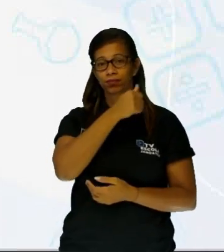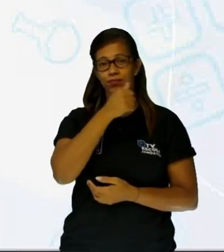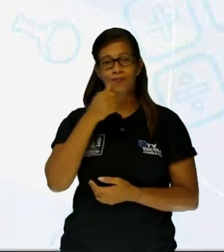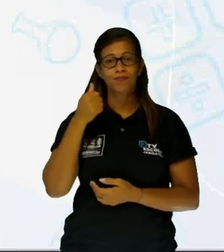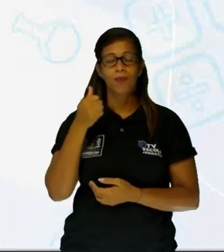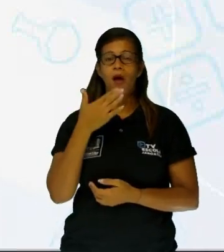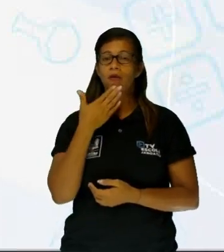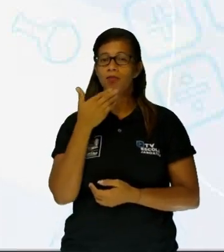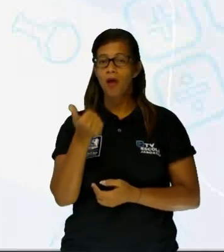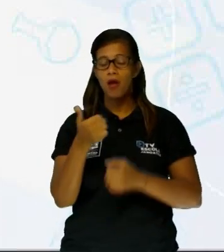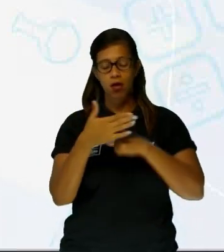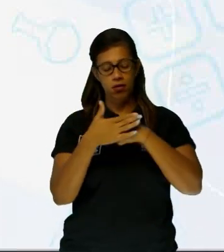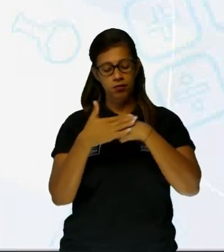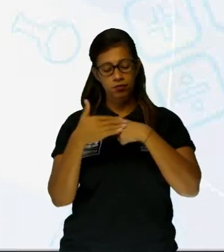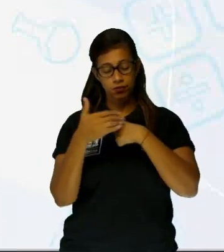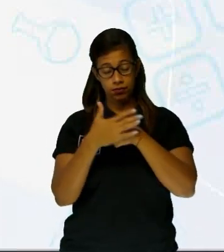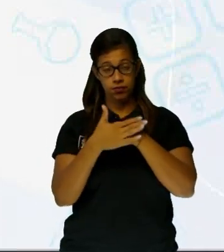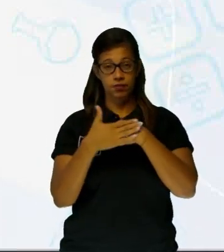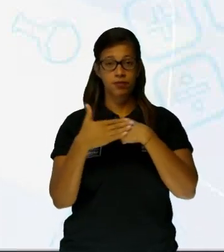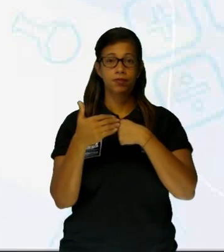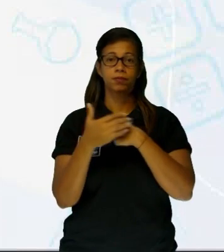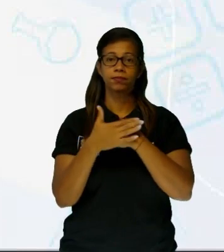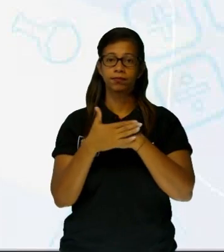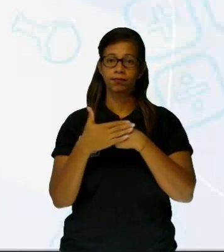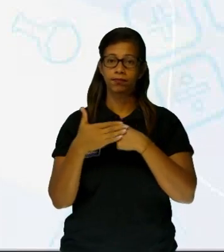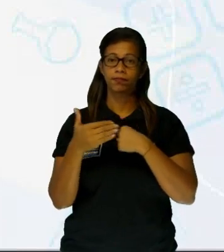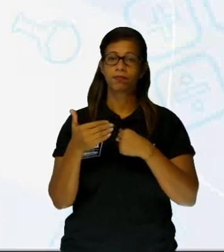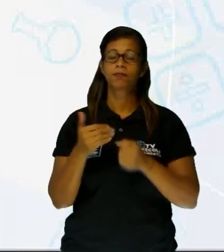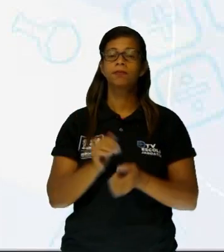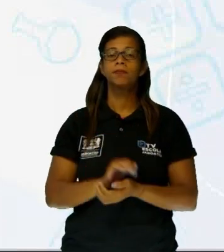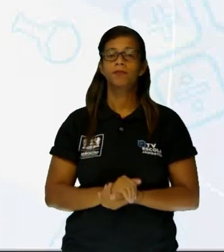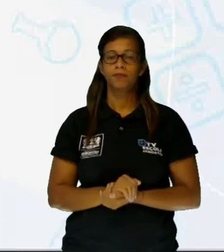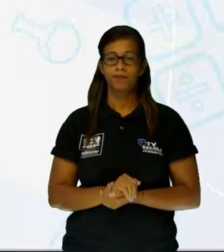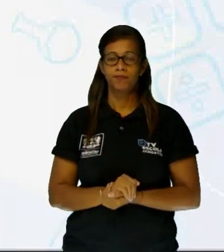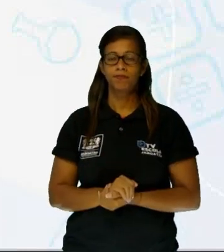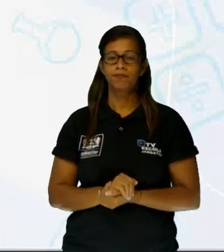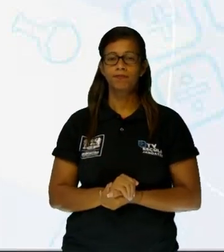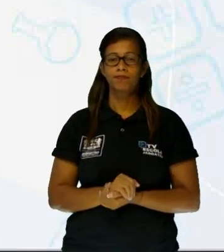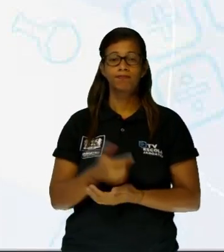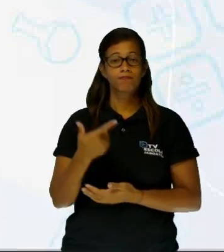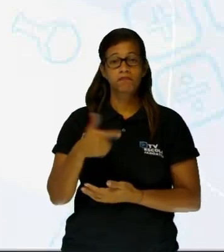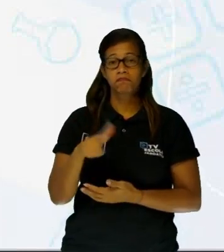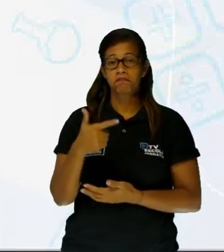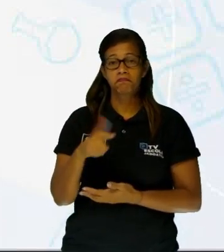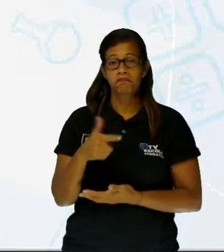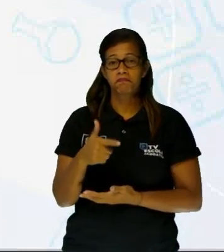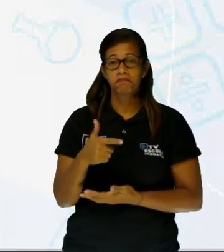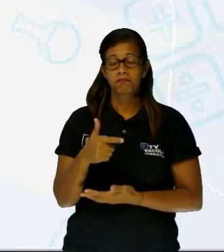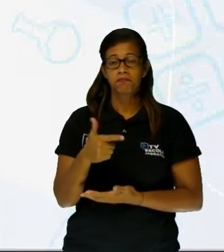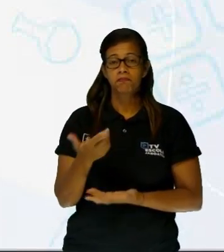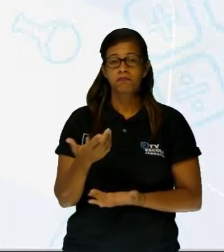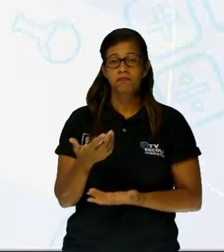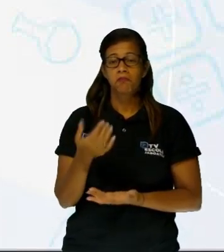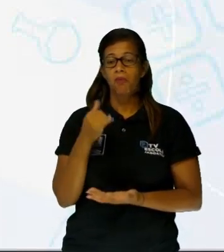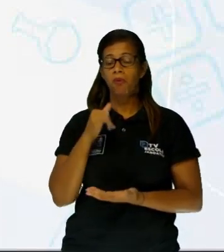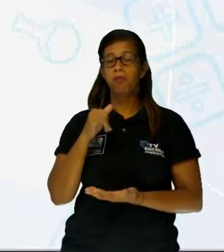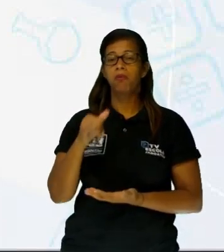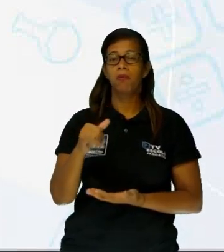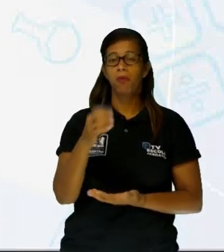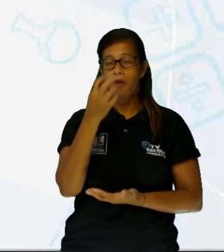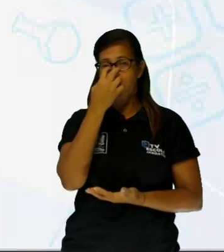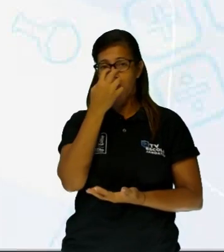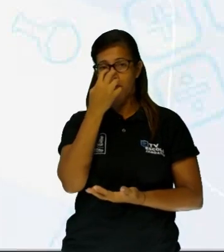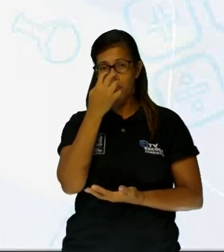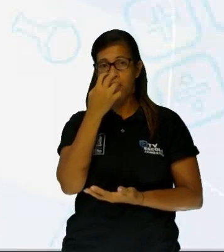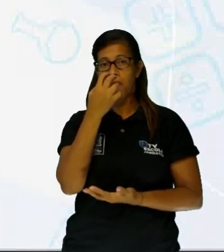aos interesses e conveniências, não tenho notícia de cachorro que se houvesse de vontade própria